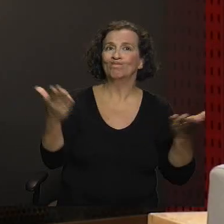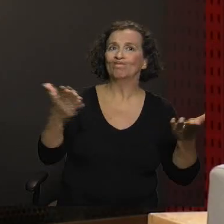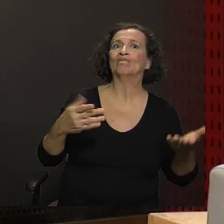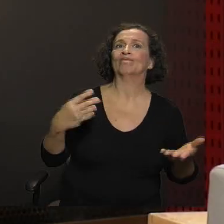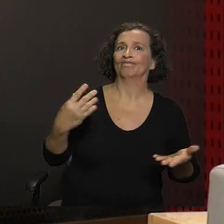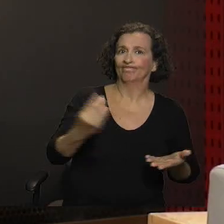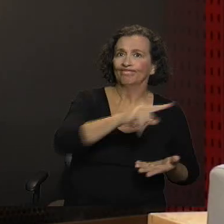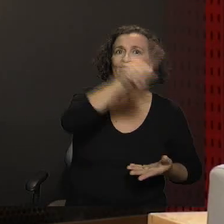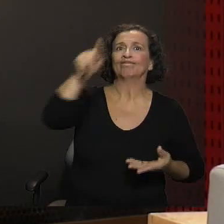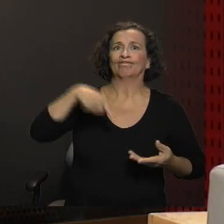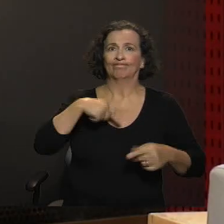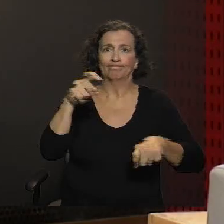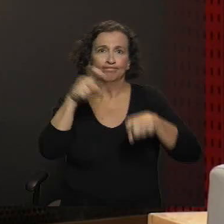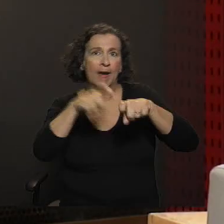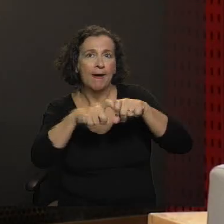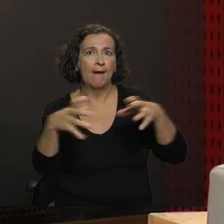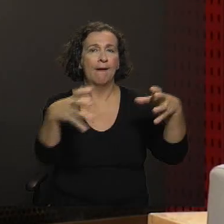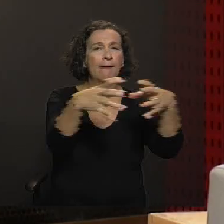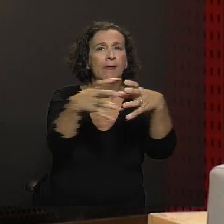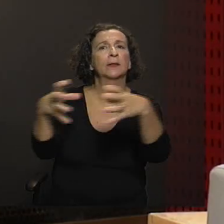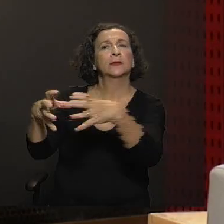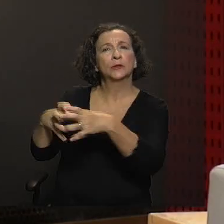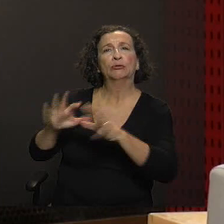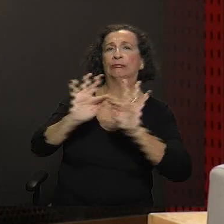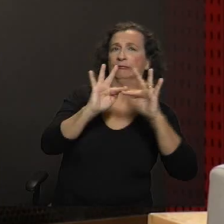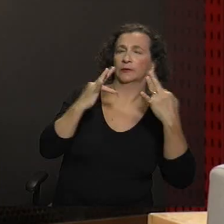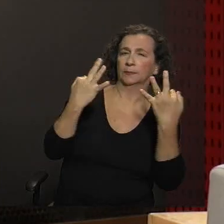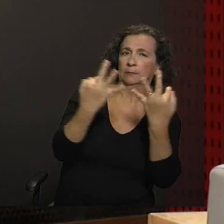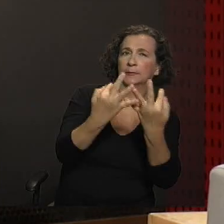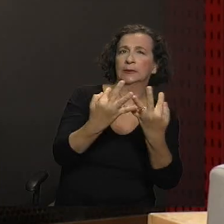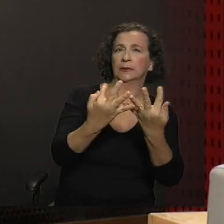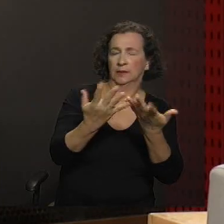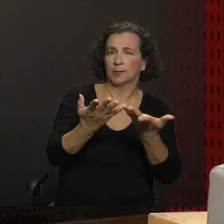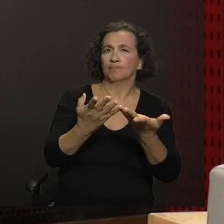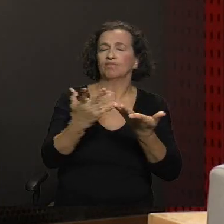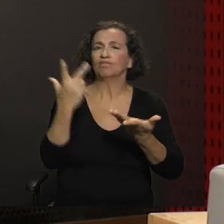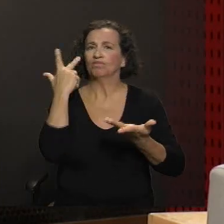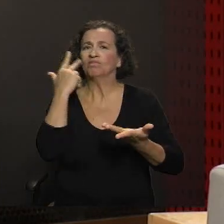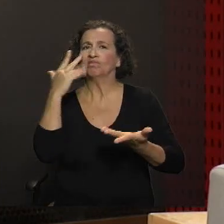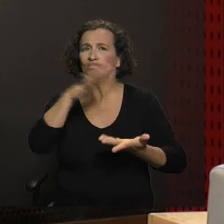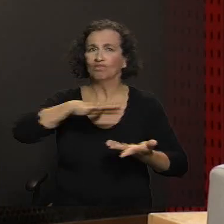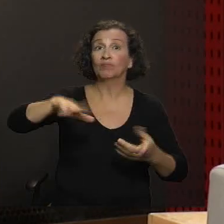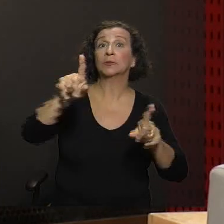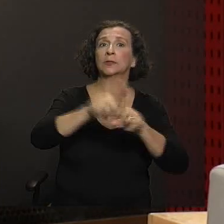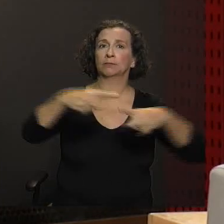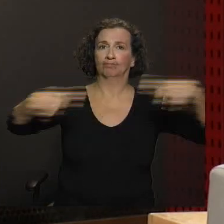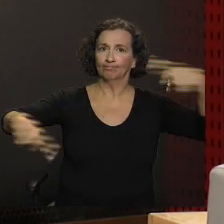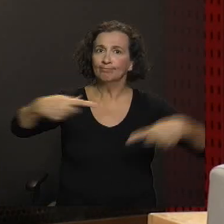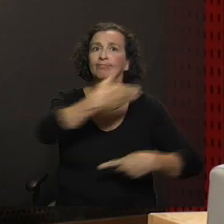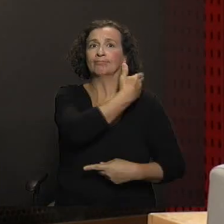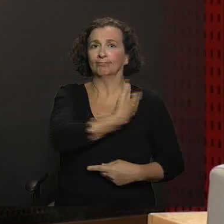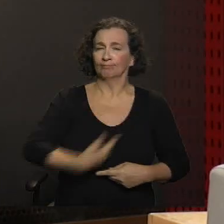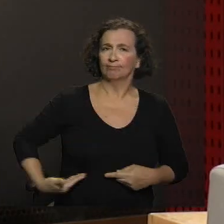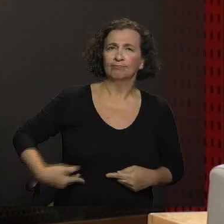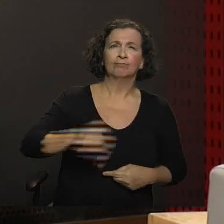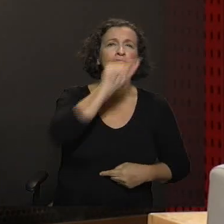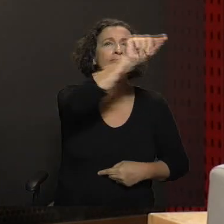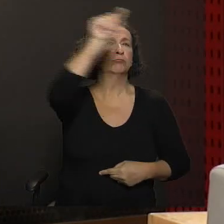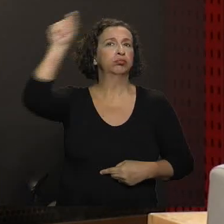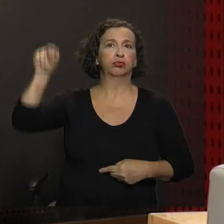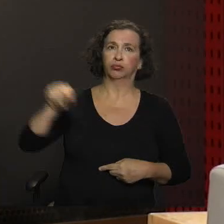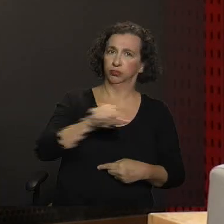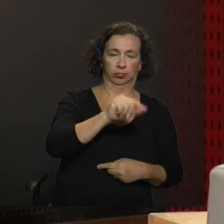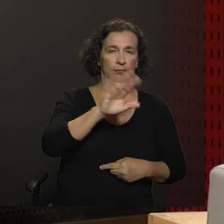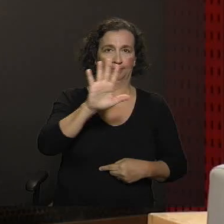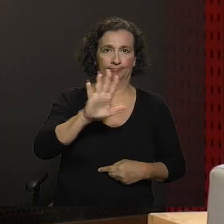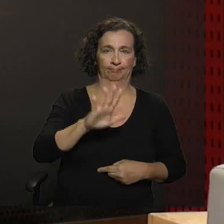aí o meio médico, as famílias de uma maneira geral, o poder público, nos quatro cantos do planeta.